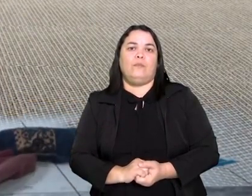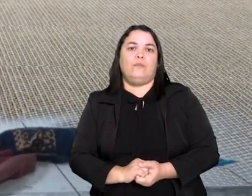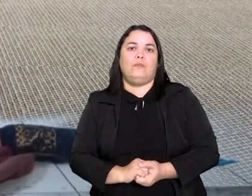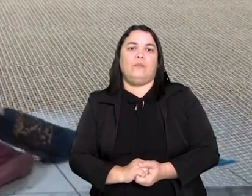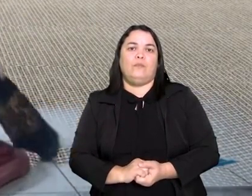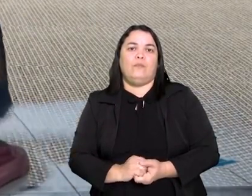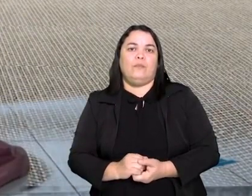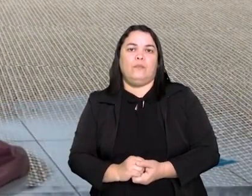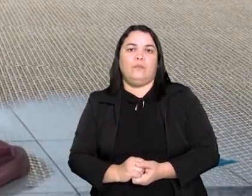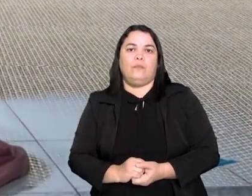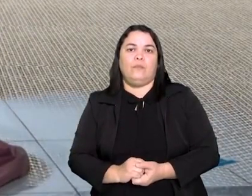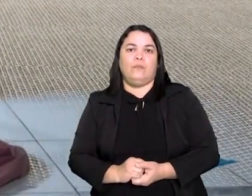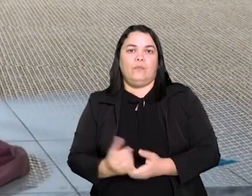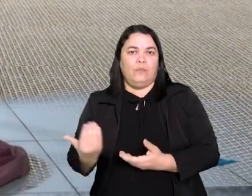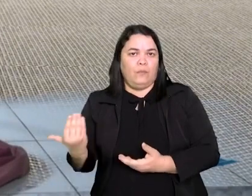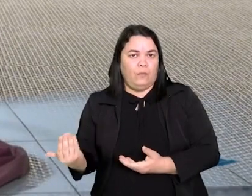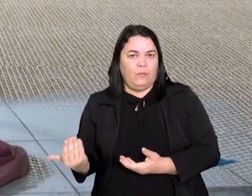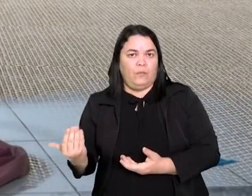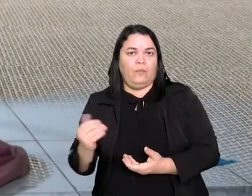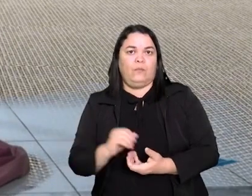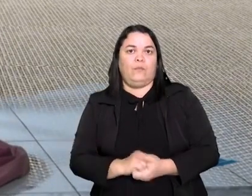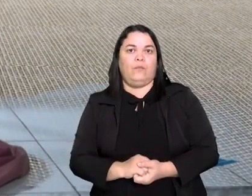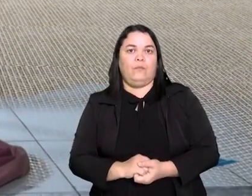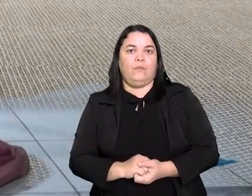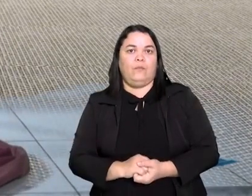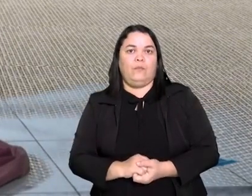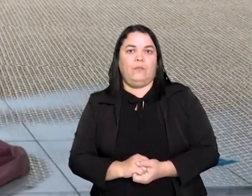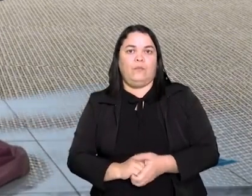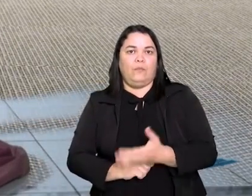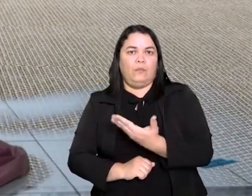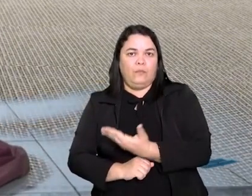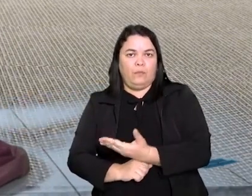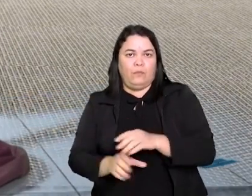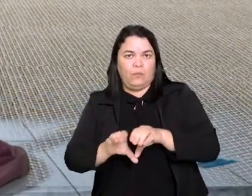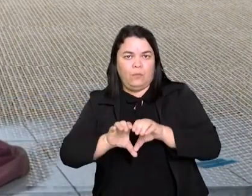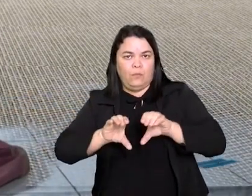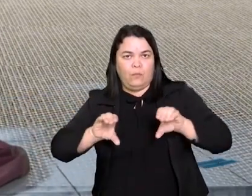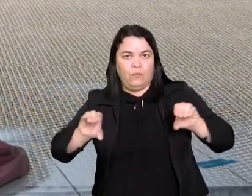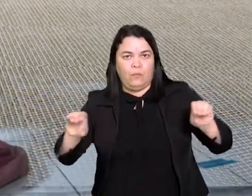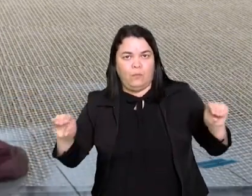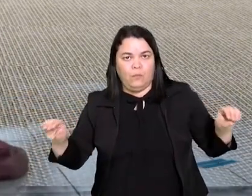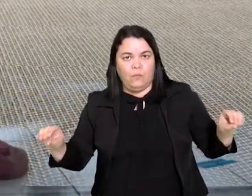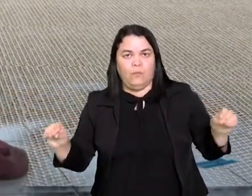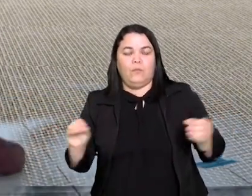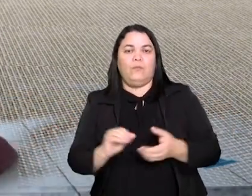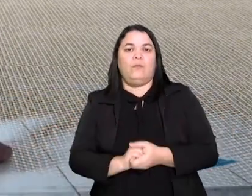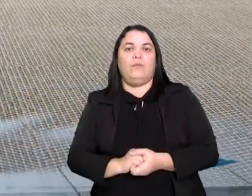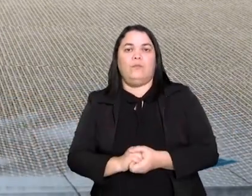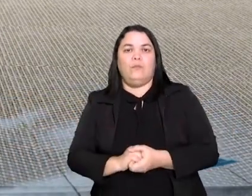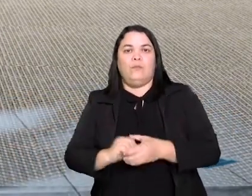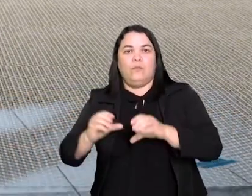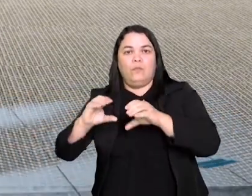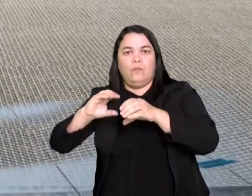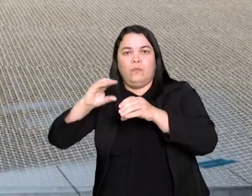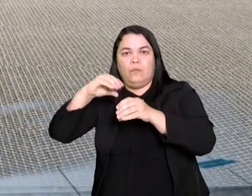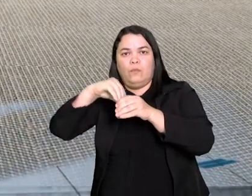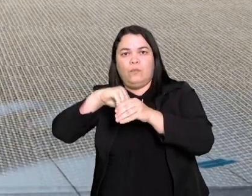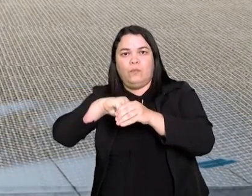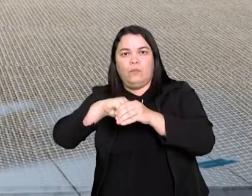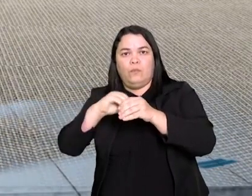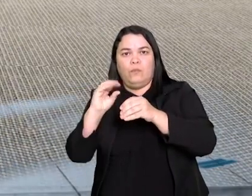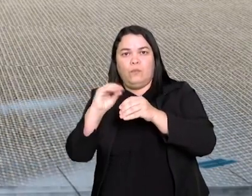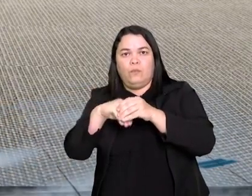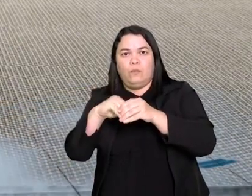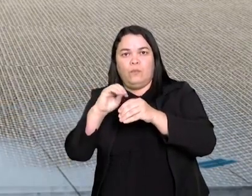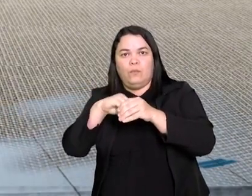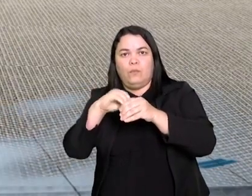e vou deixar ela dessa forma. Ela vai ficar comprida. Vou preencher os braços do meu casaco